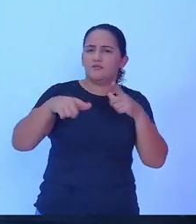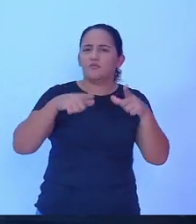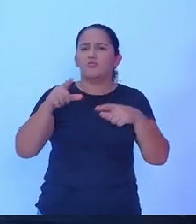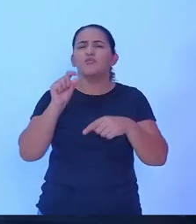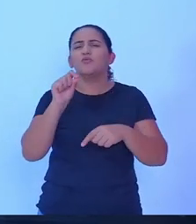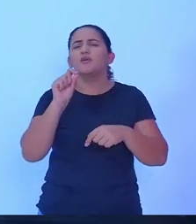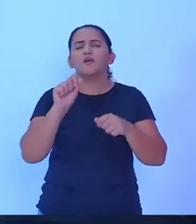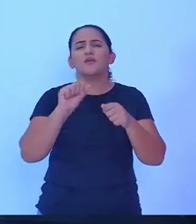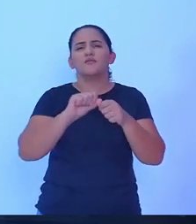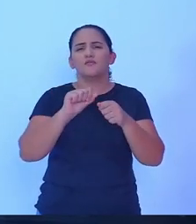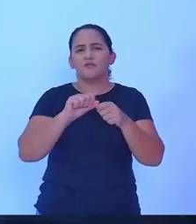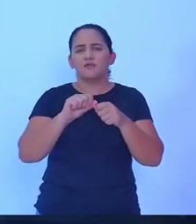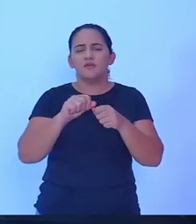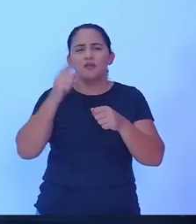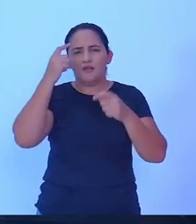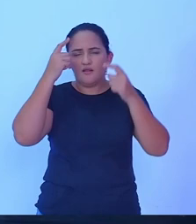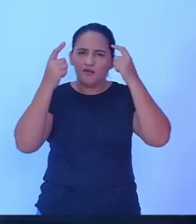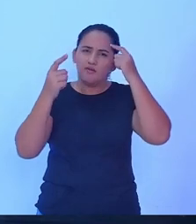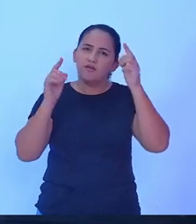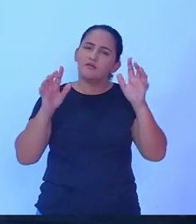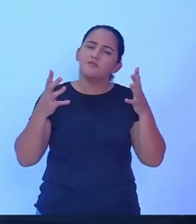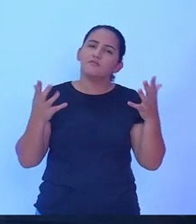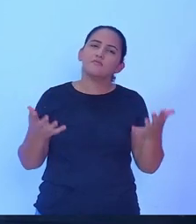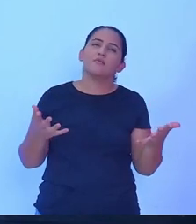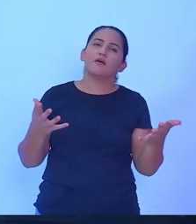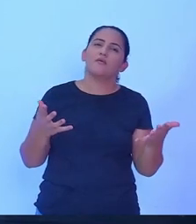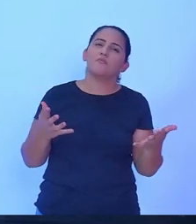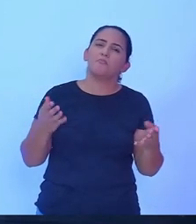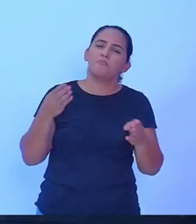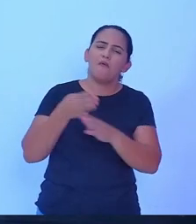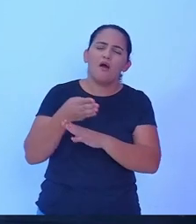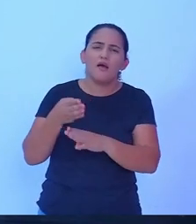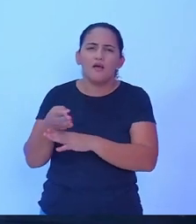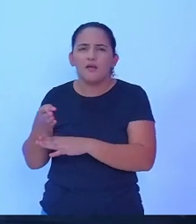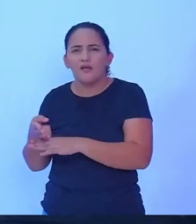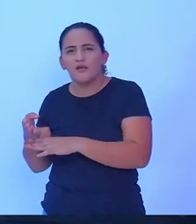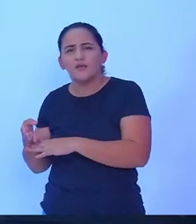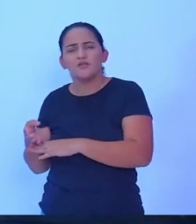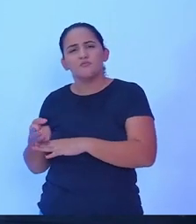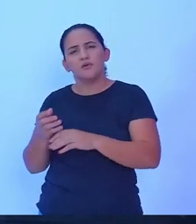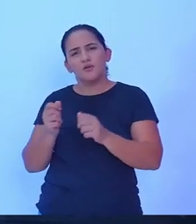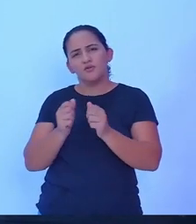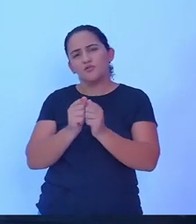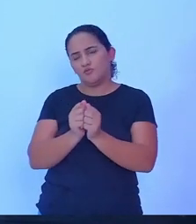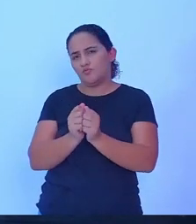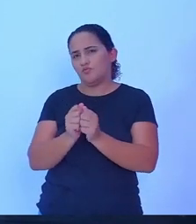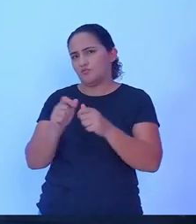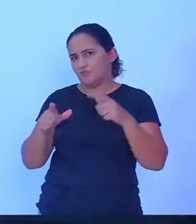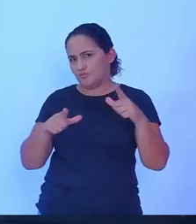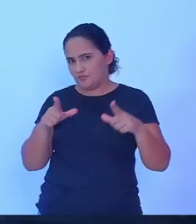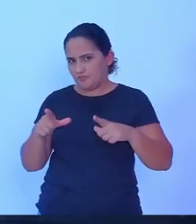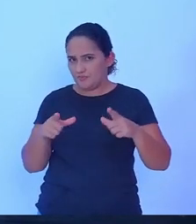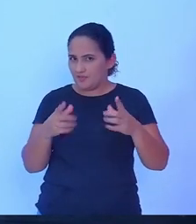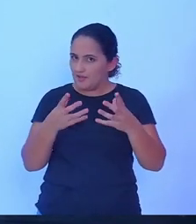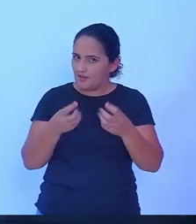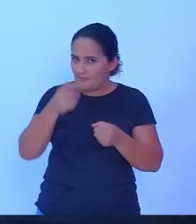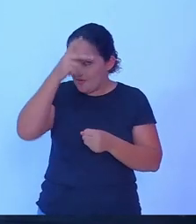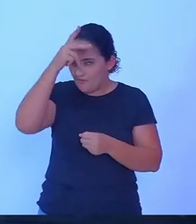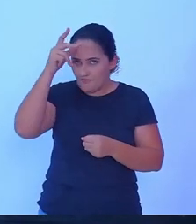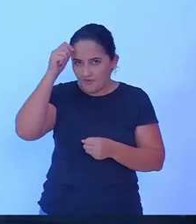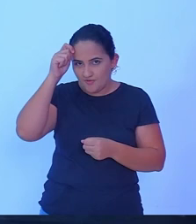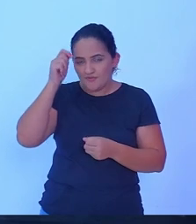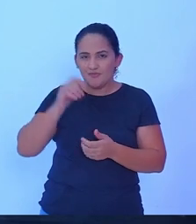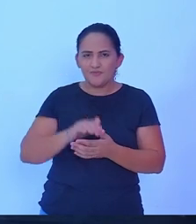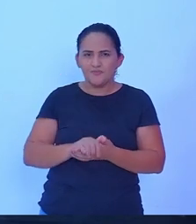fazer ou não, qual que as nossas ideias e como que a gente vai participar do executivo assumindo a prefeitura. E com isso fica